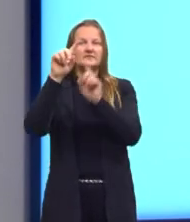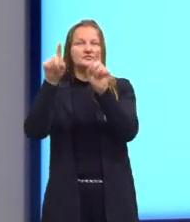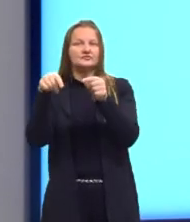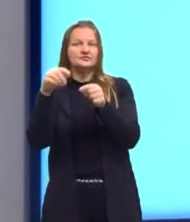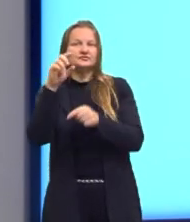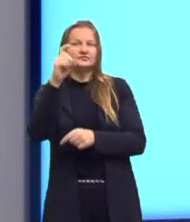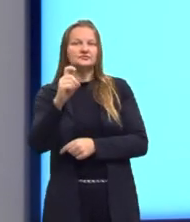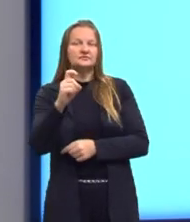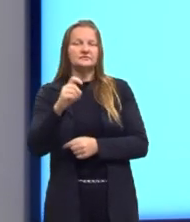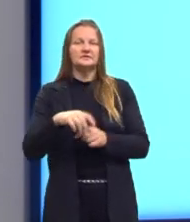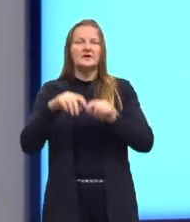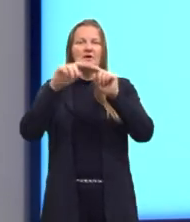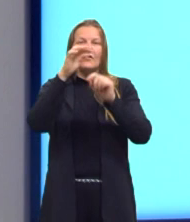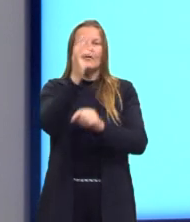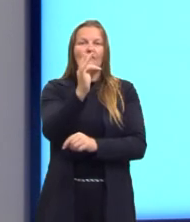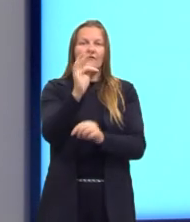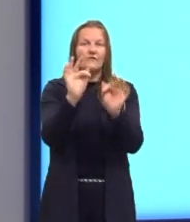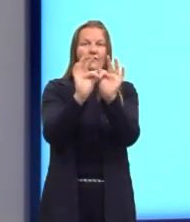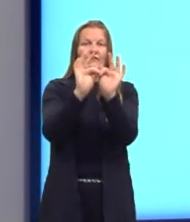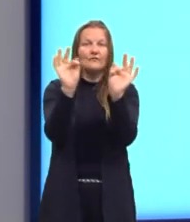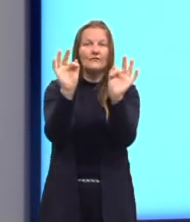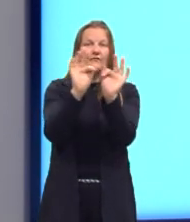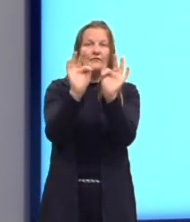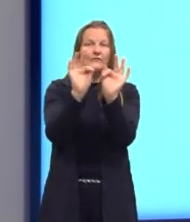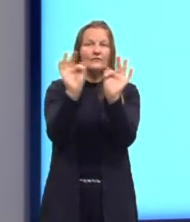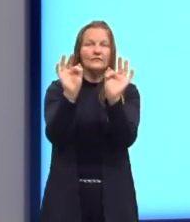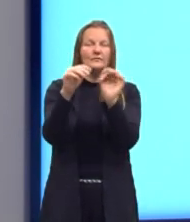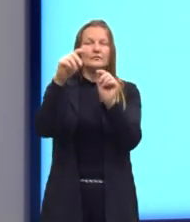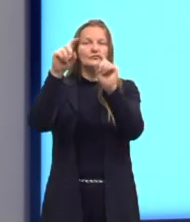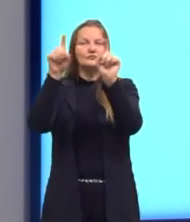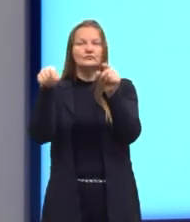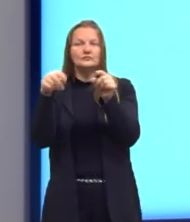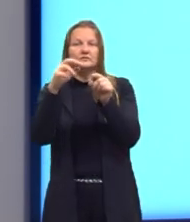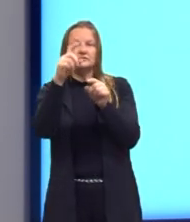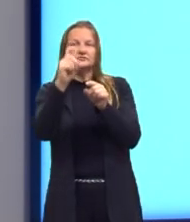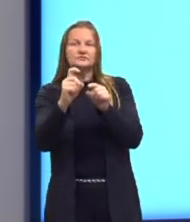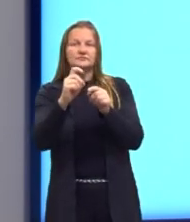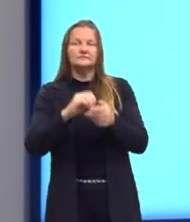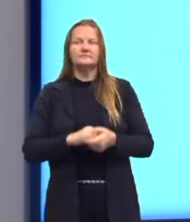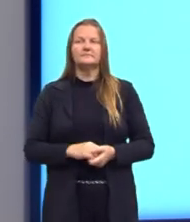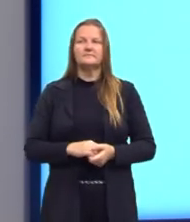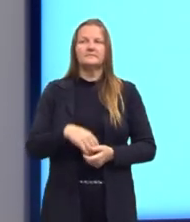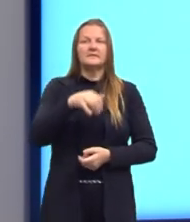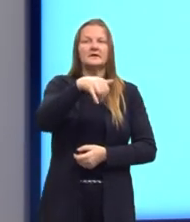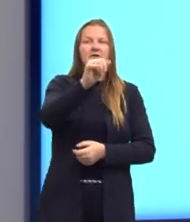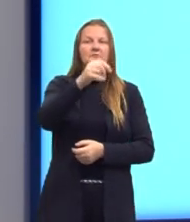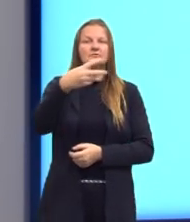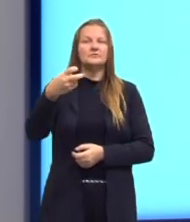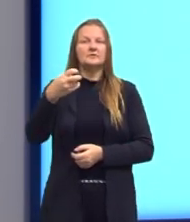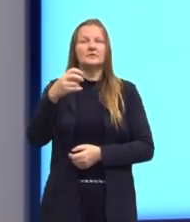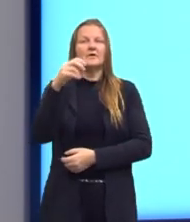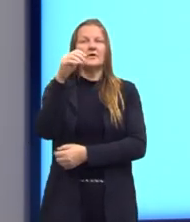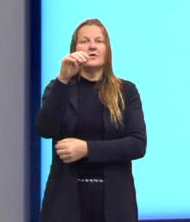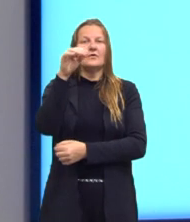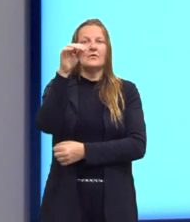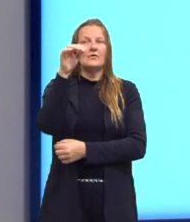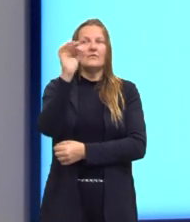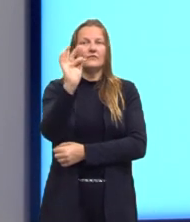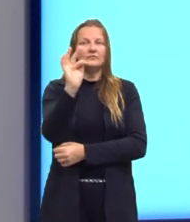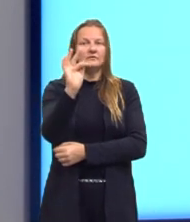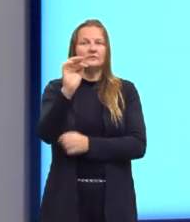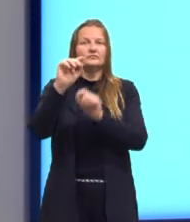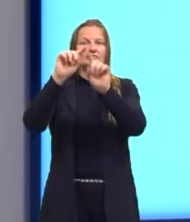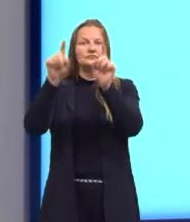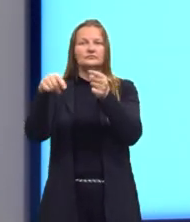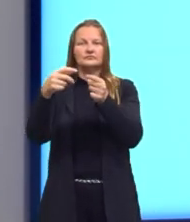X, ou função de X, tá? Então, a representação seria essa. Y é igual à função ali